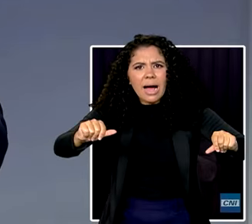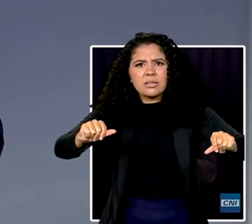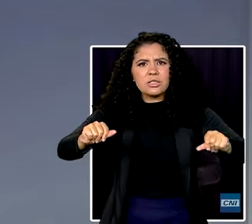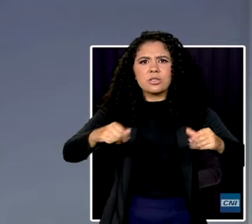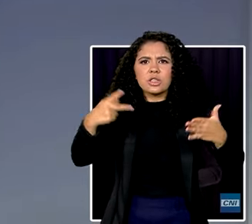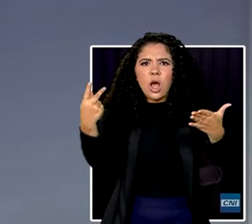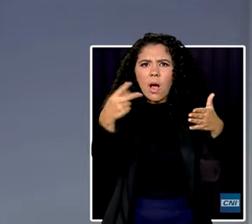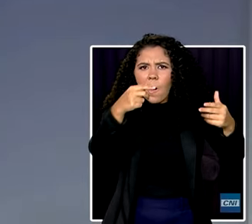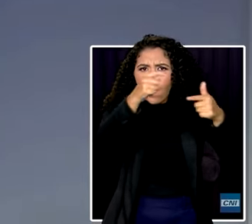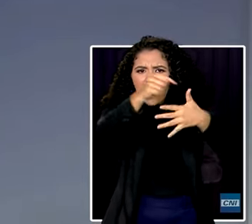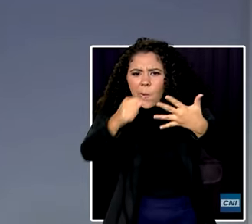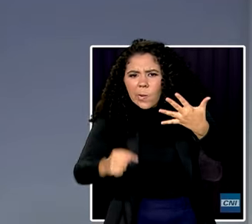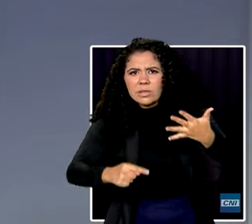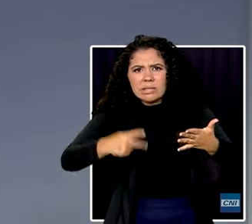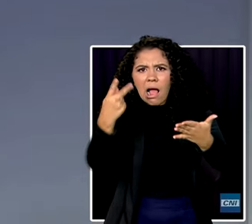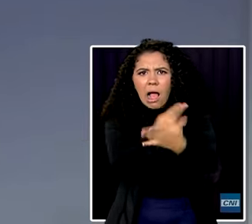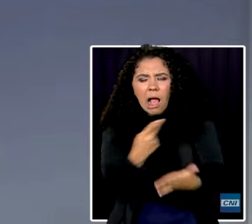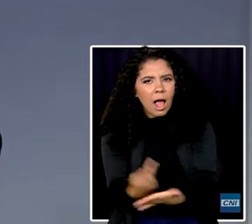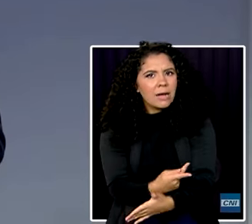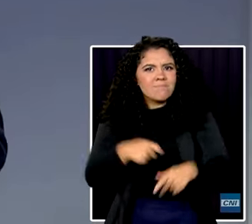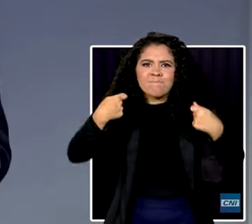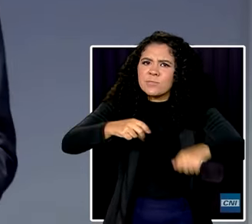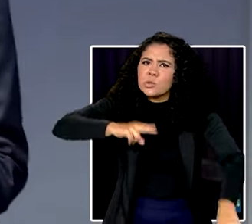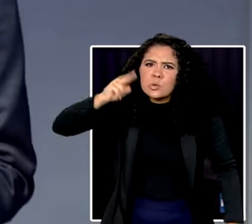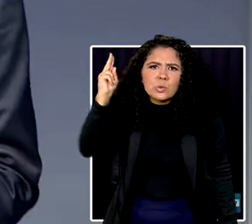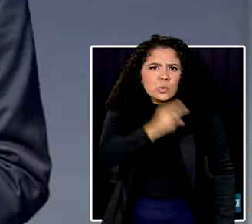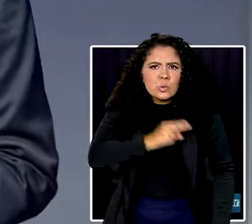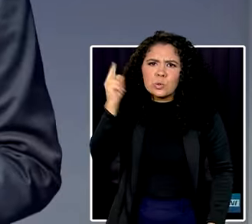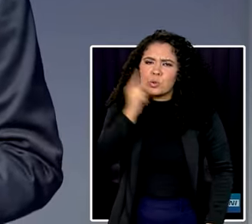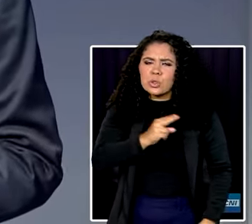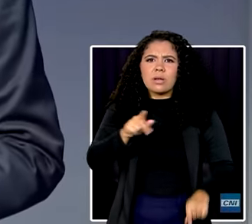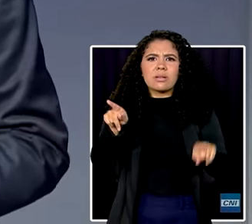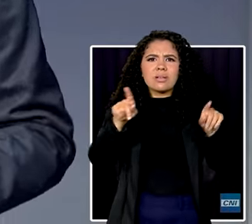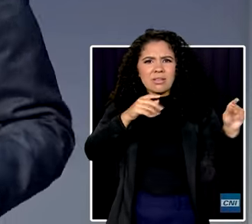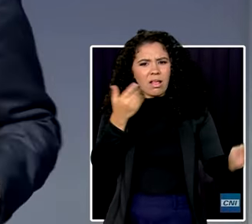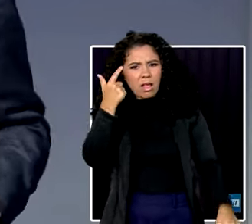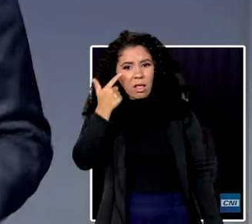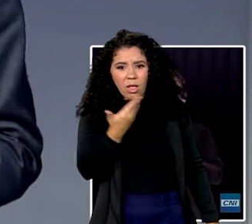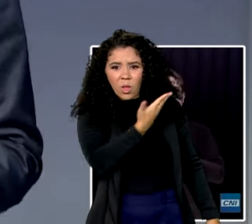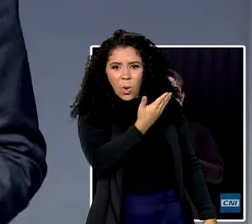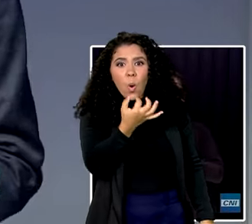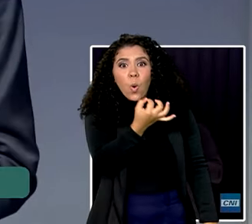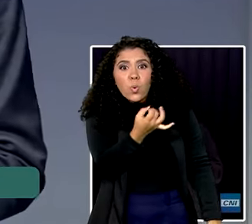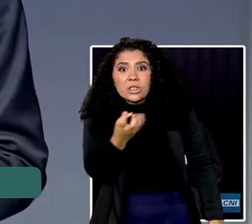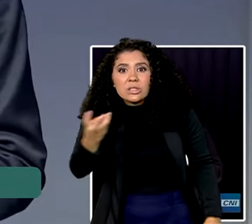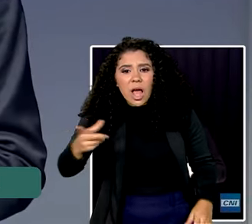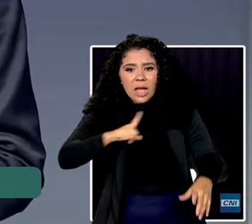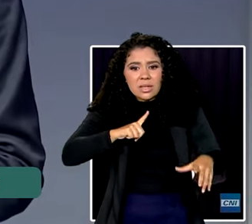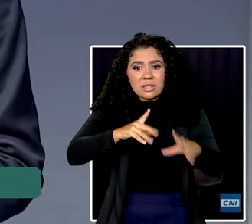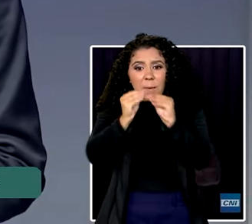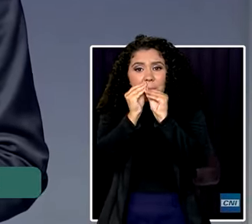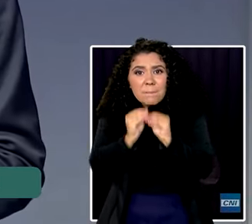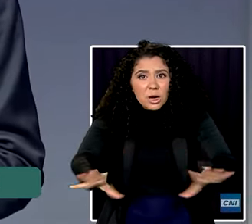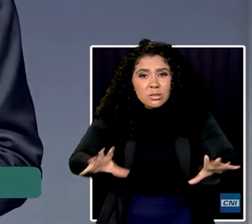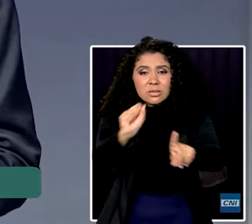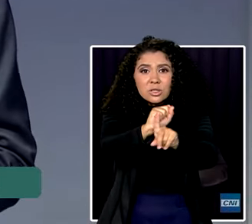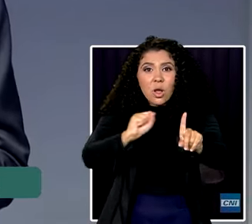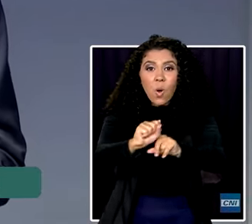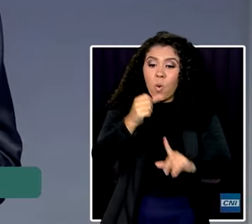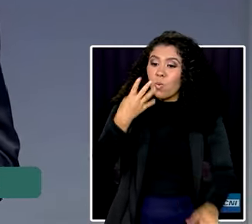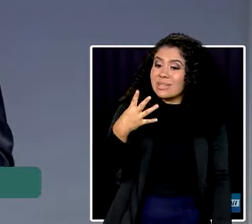mostra urgente, premente. Esse número de prejuízo para a sociedade de 450